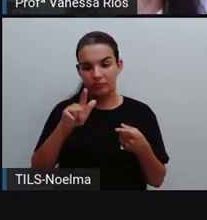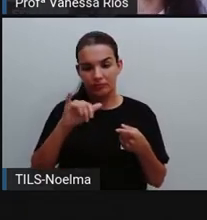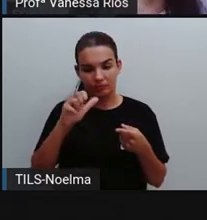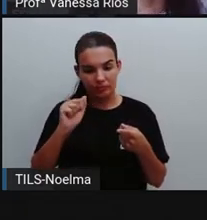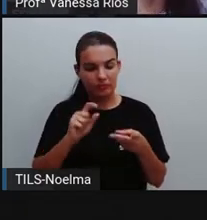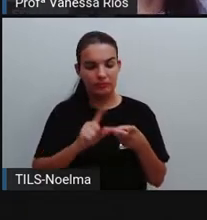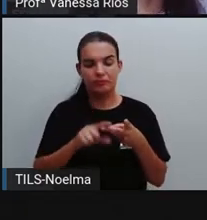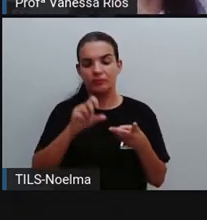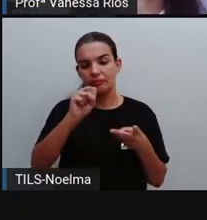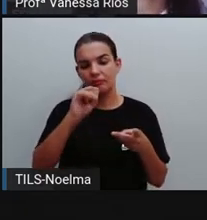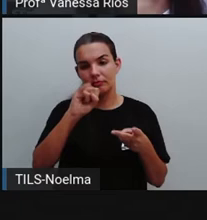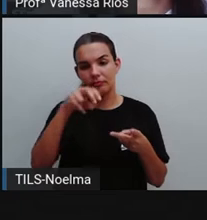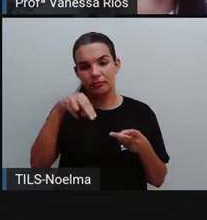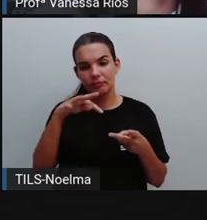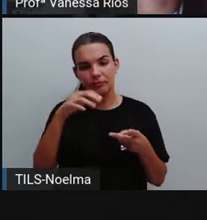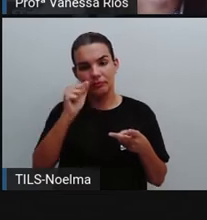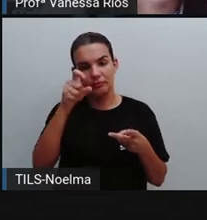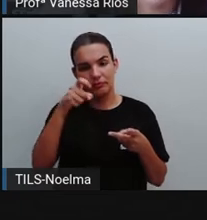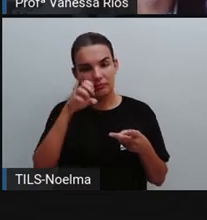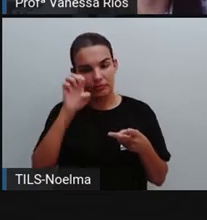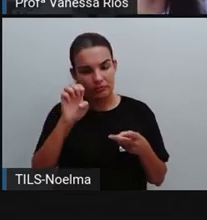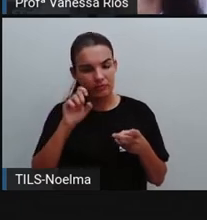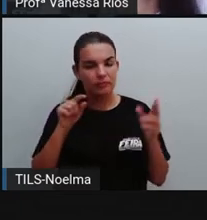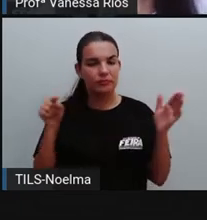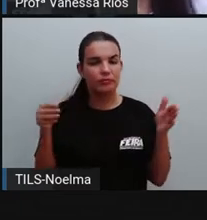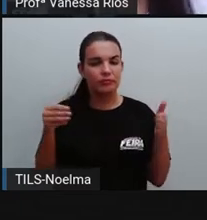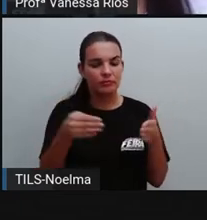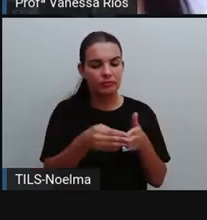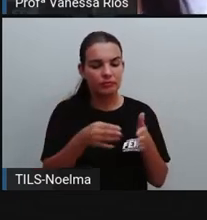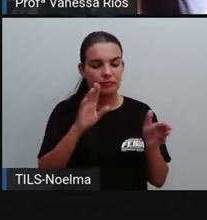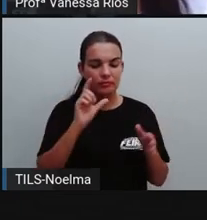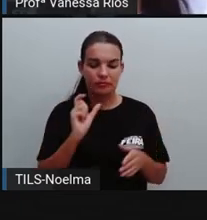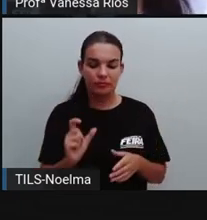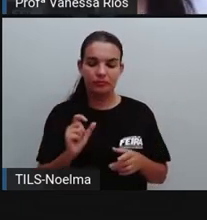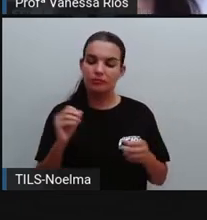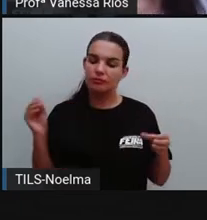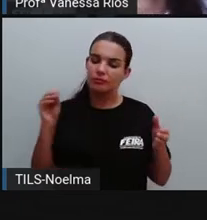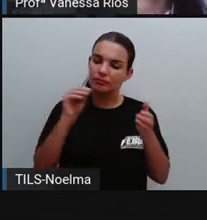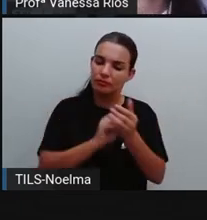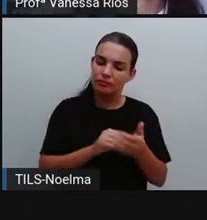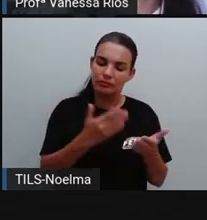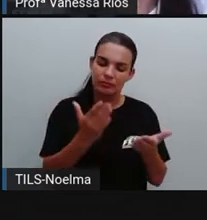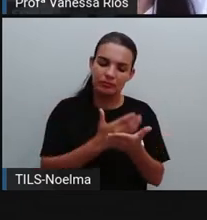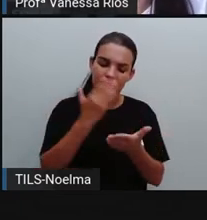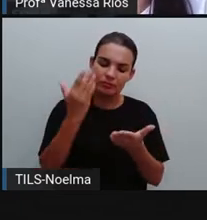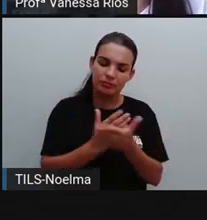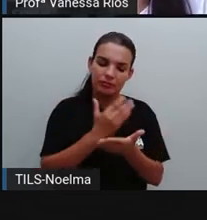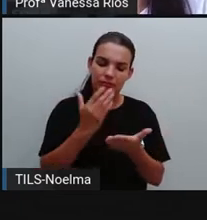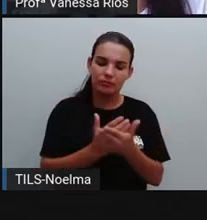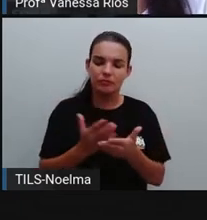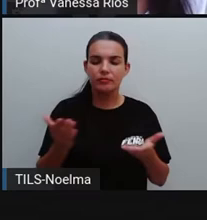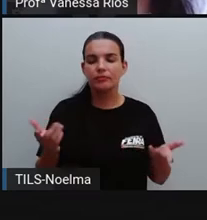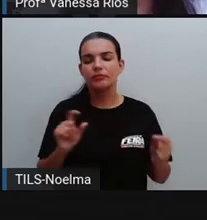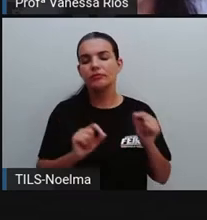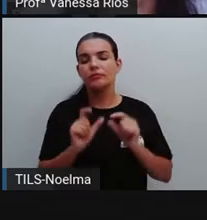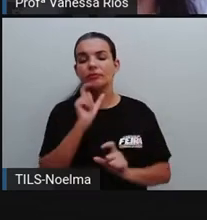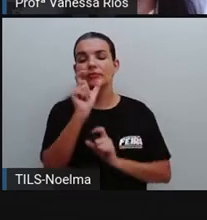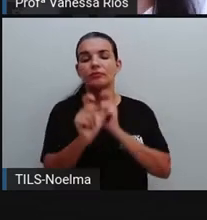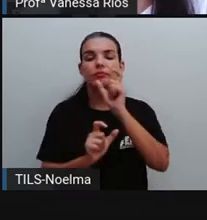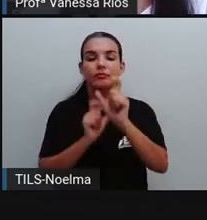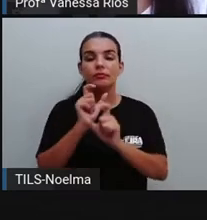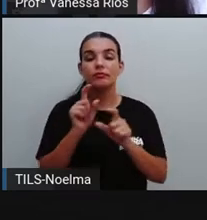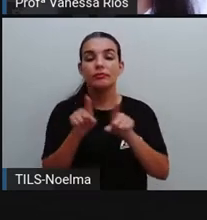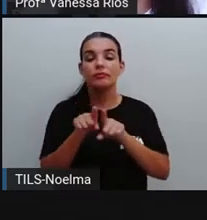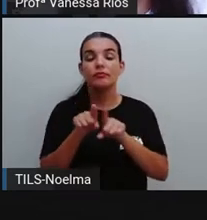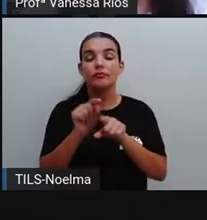utilidade, né? O objetivo da palavra vai compor a gramática, que estuda aí todas as partes da palavra,